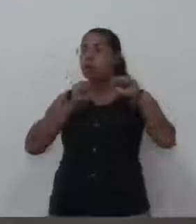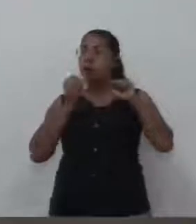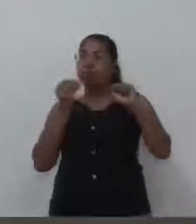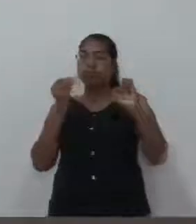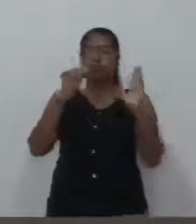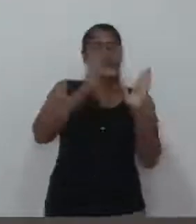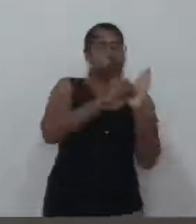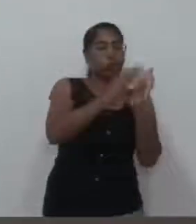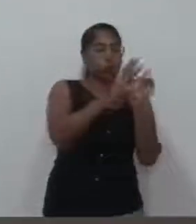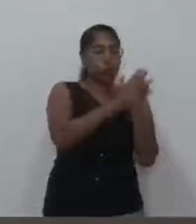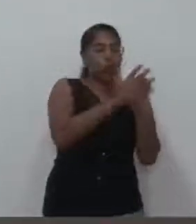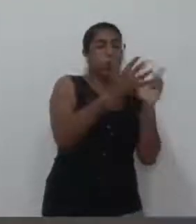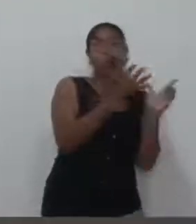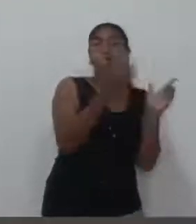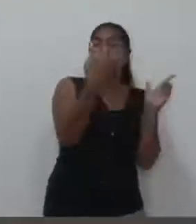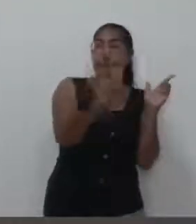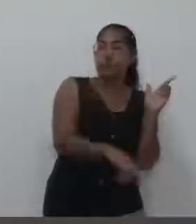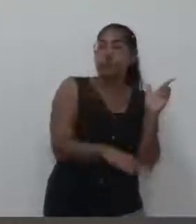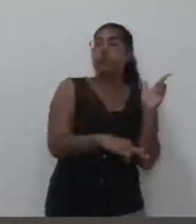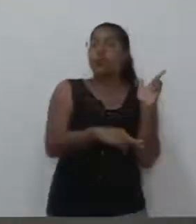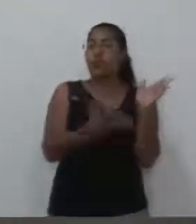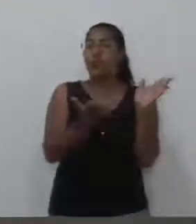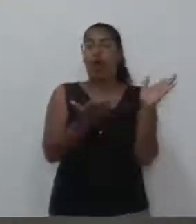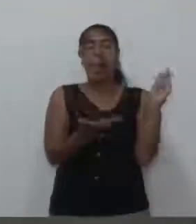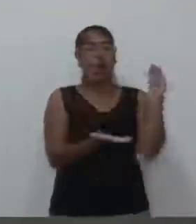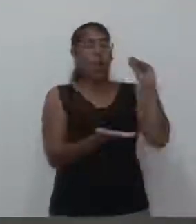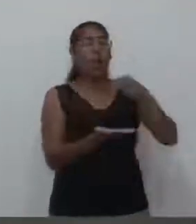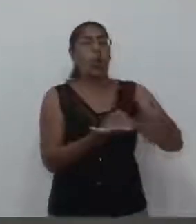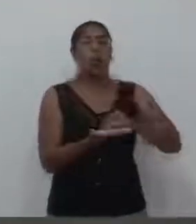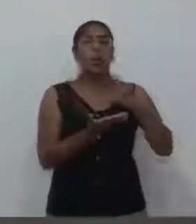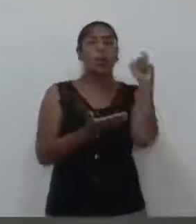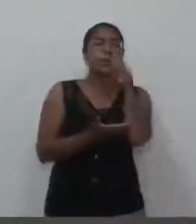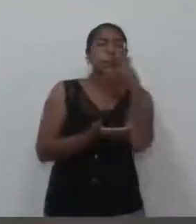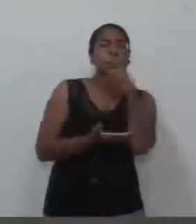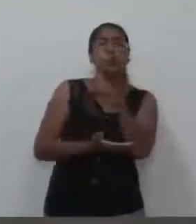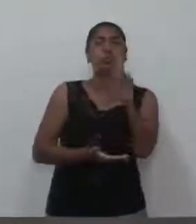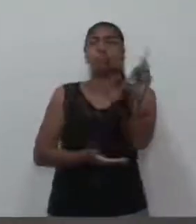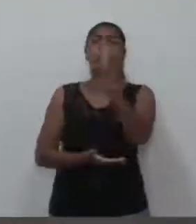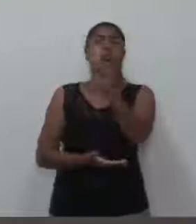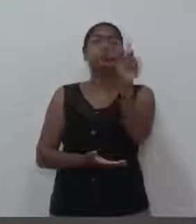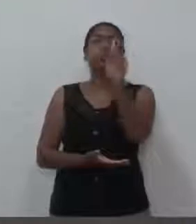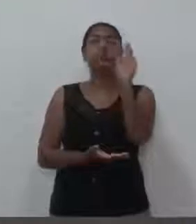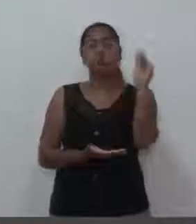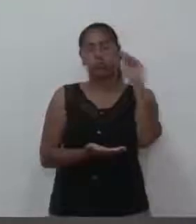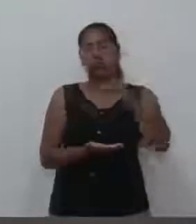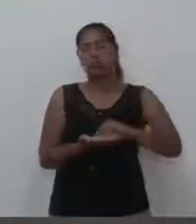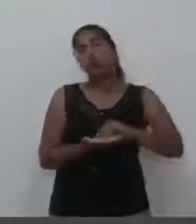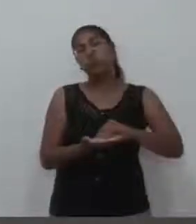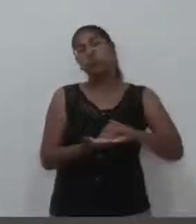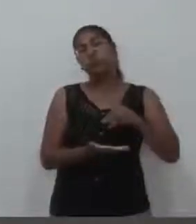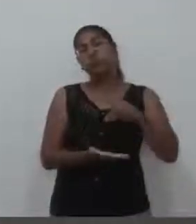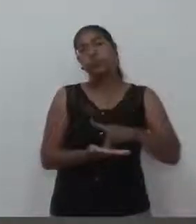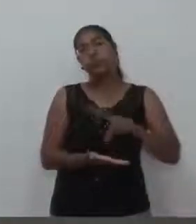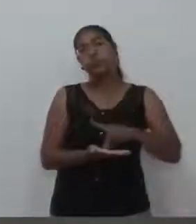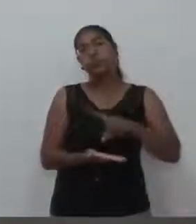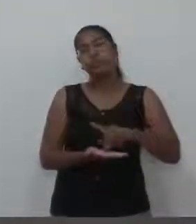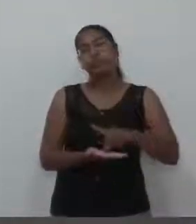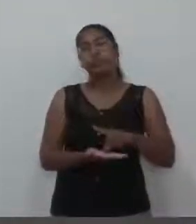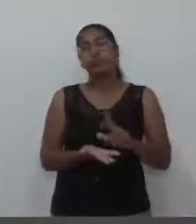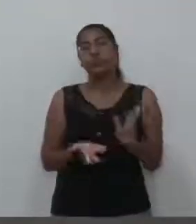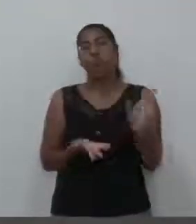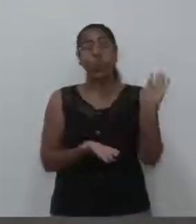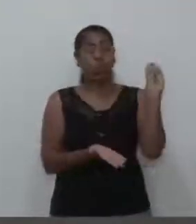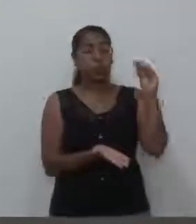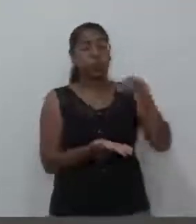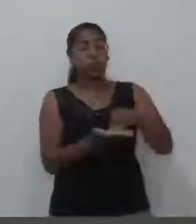seja qual for o fato, mas que sejam, de fato, fatos e não versões, ou versões onde tenham as suas impressões